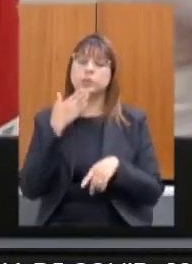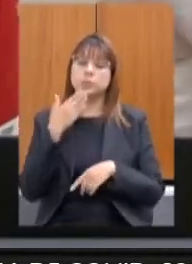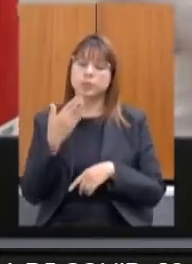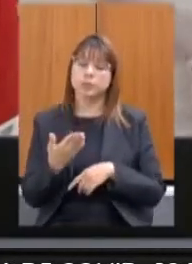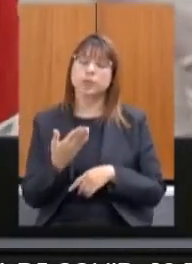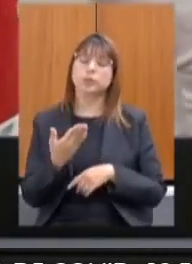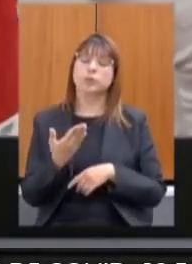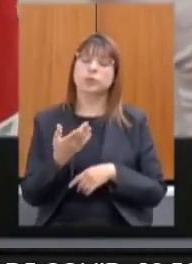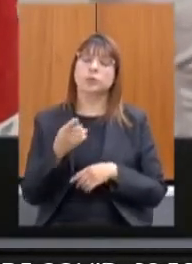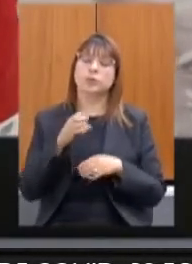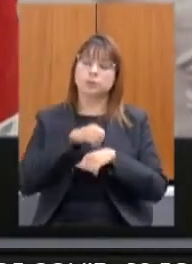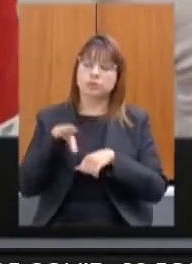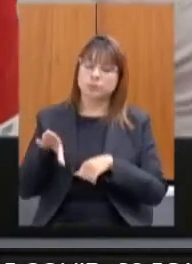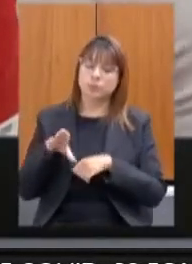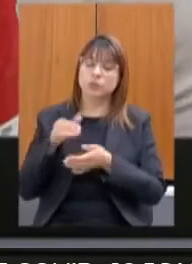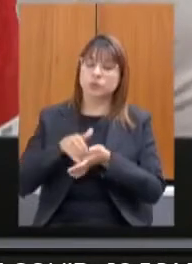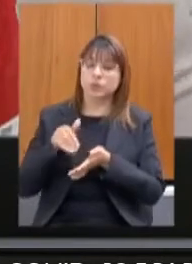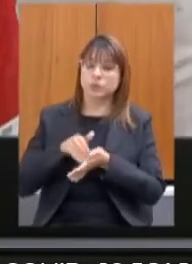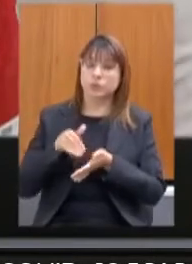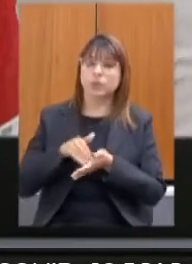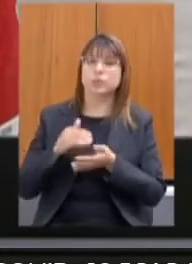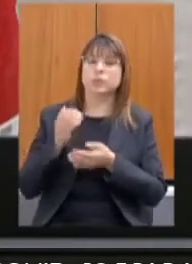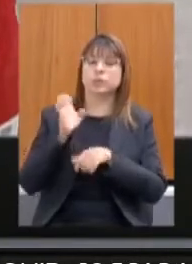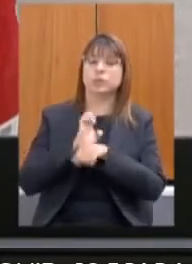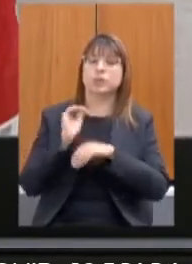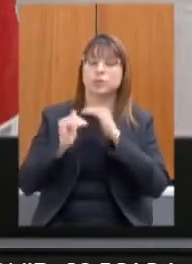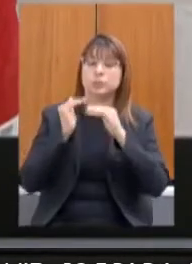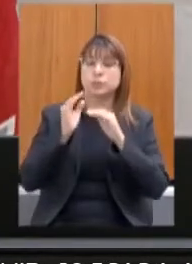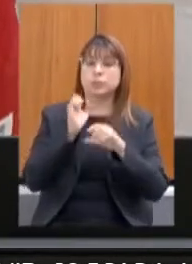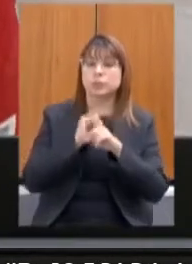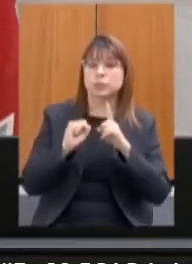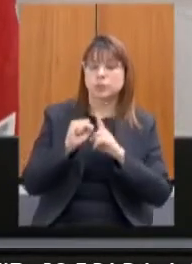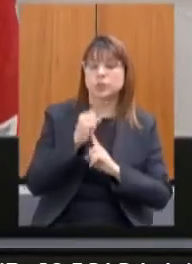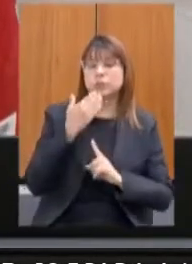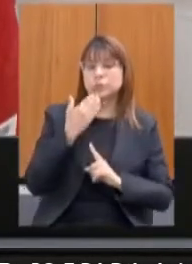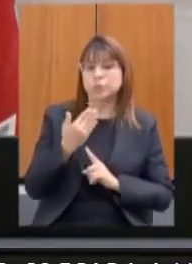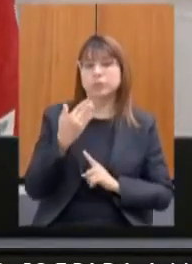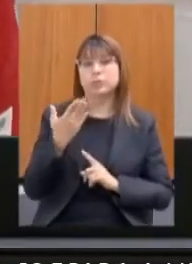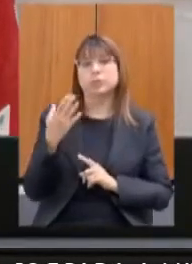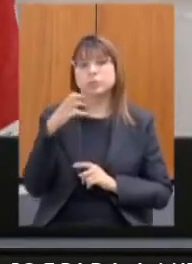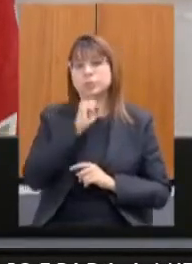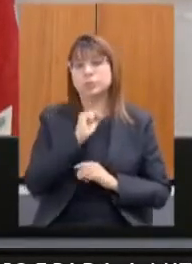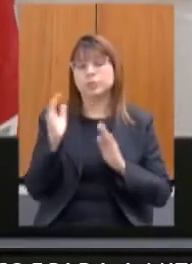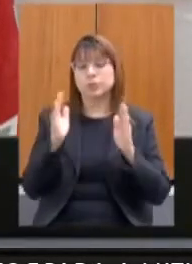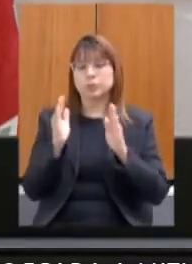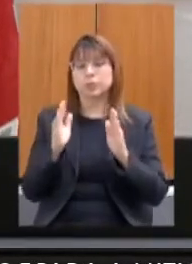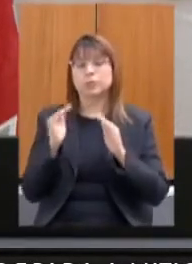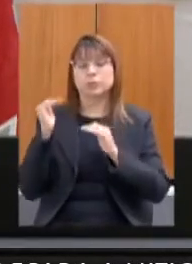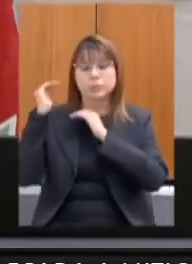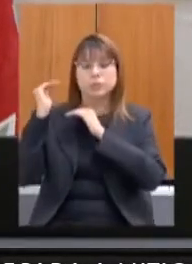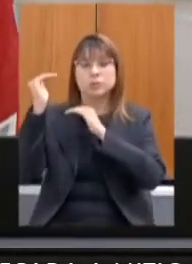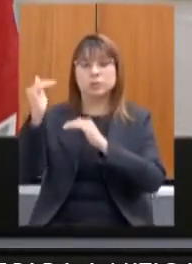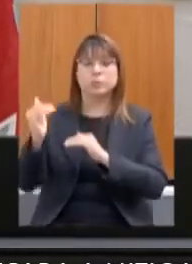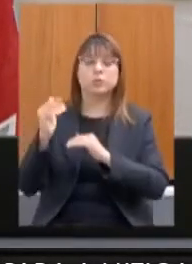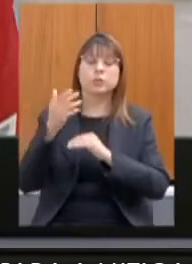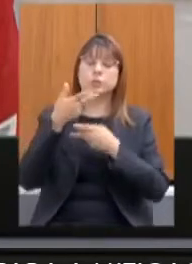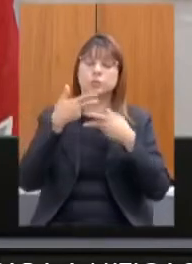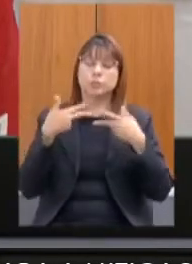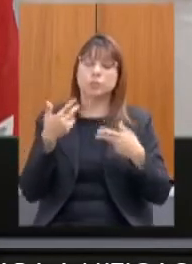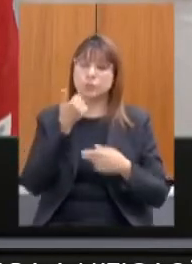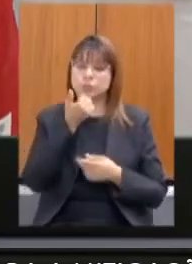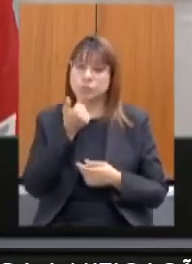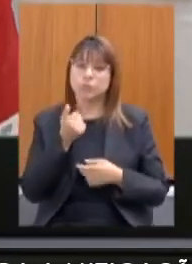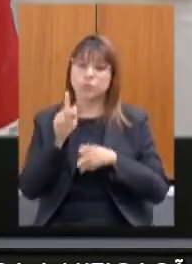seja encaminhada a secretaria de estado desenvolvimento social pedido de providências para prorrogar o prazo de entrega de cestas básicas aos povos indígenas